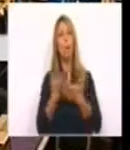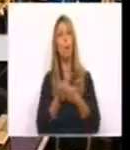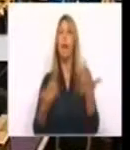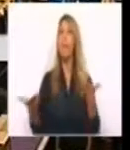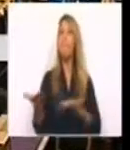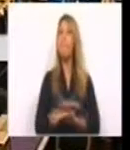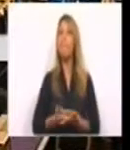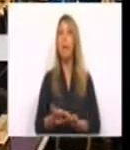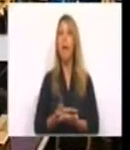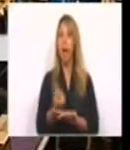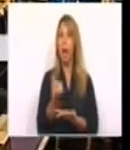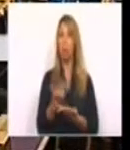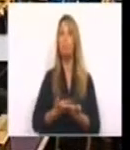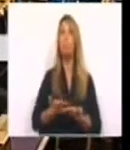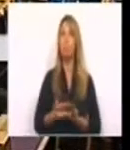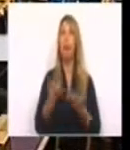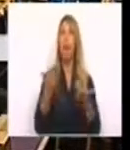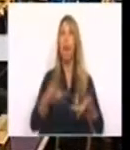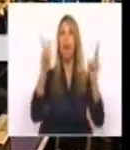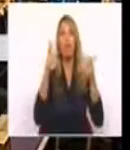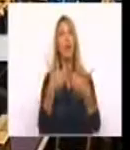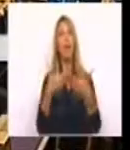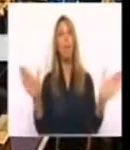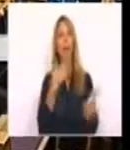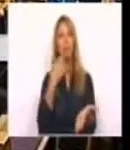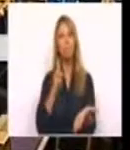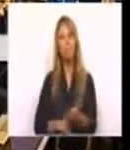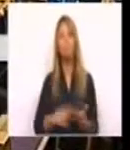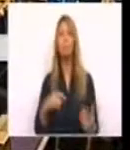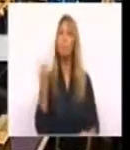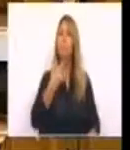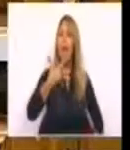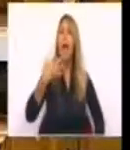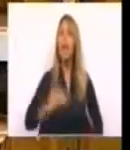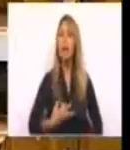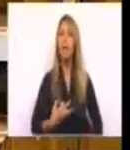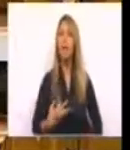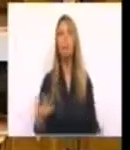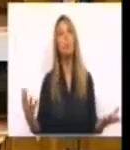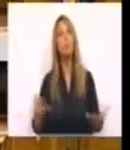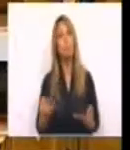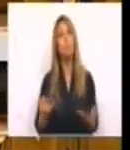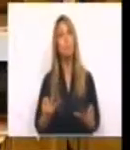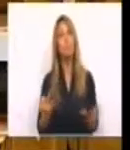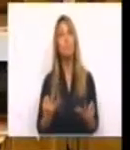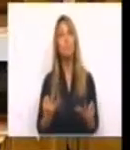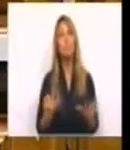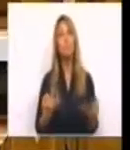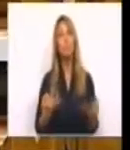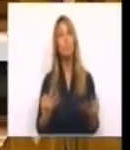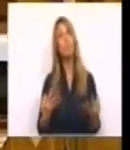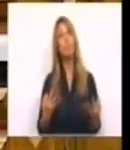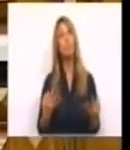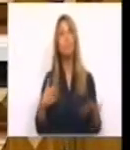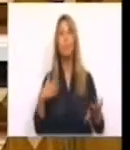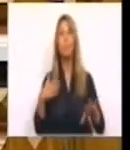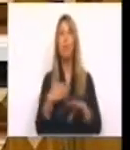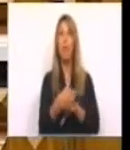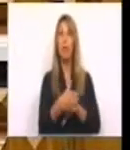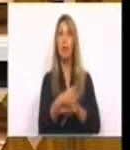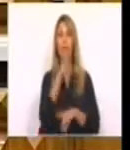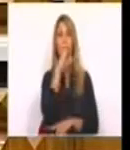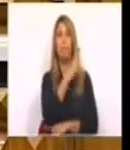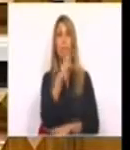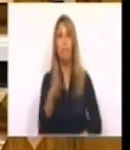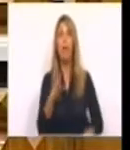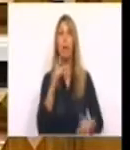verdadeiramente livre e aberta. Nós acreditamos por princípio que é pela atuação e